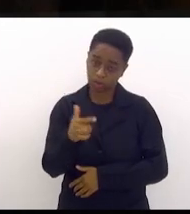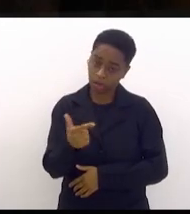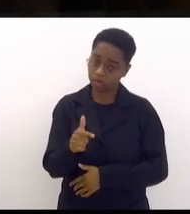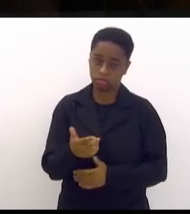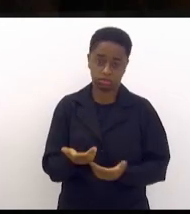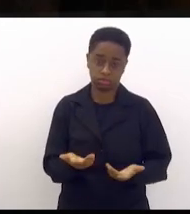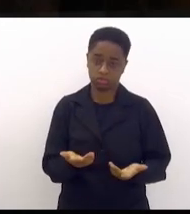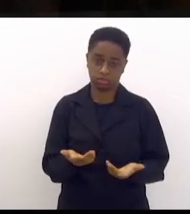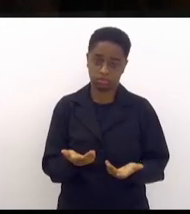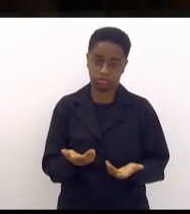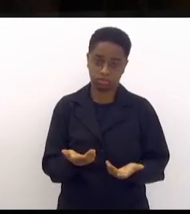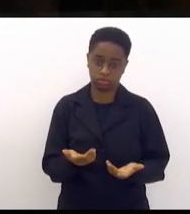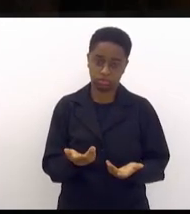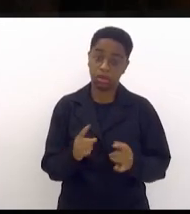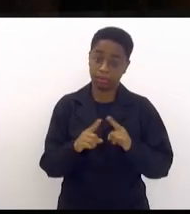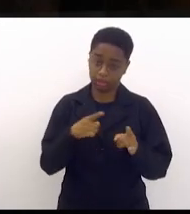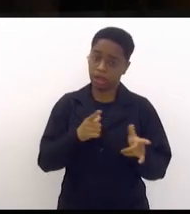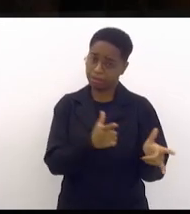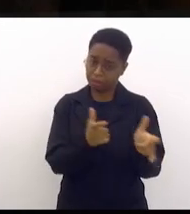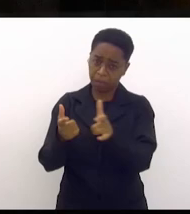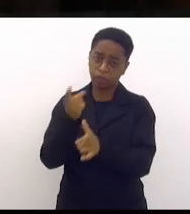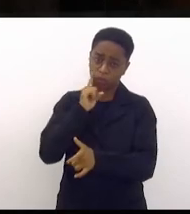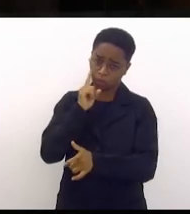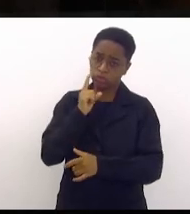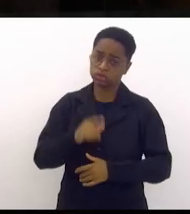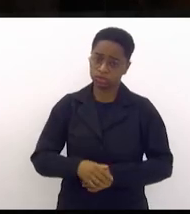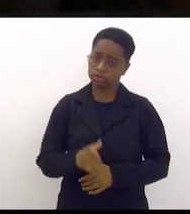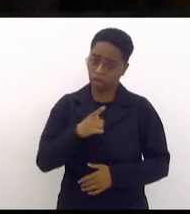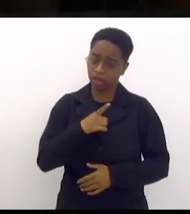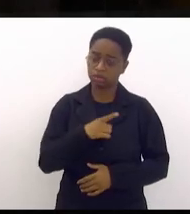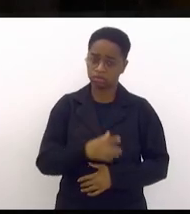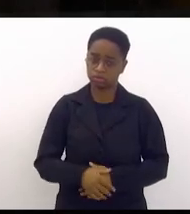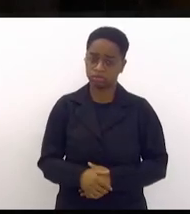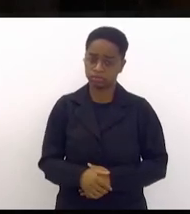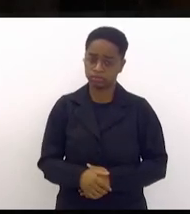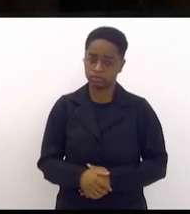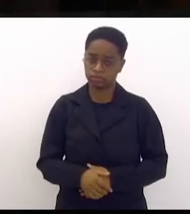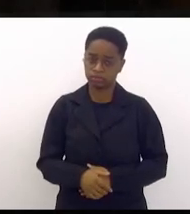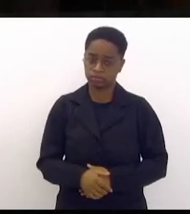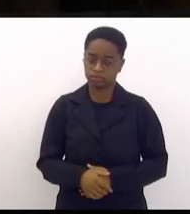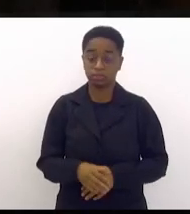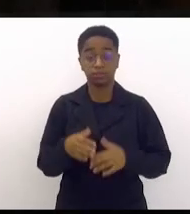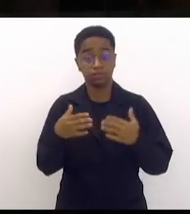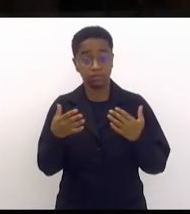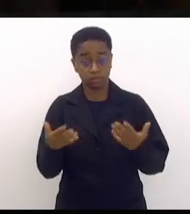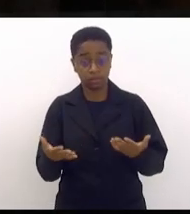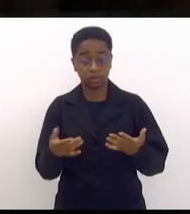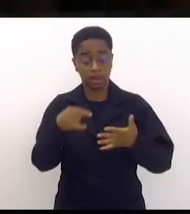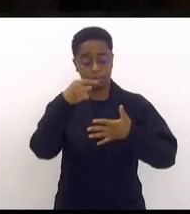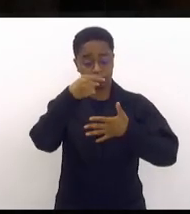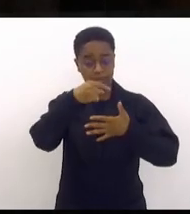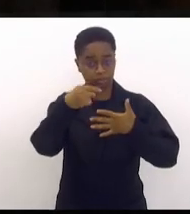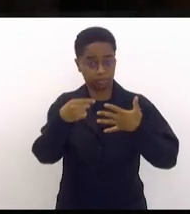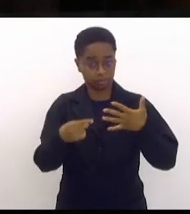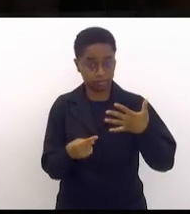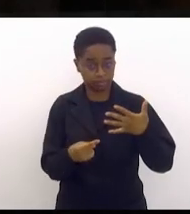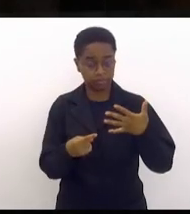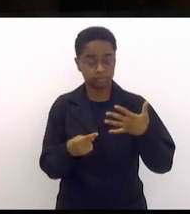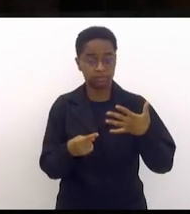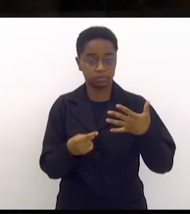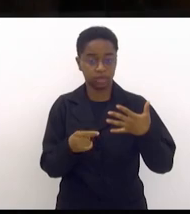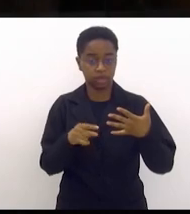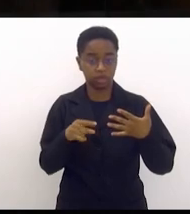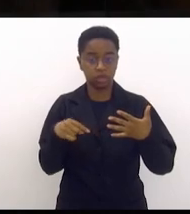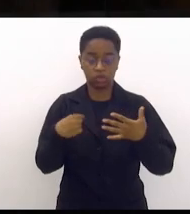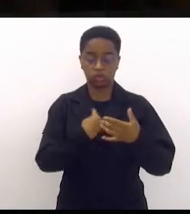Não tem, mas tem tiro para tudo quanto é lado. Então, são esses elementos que foram